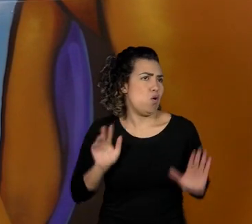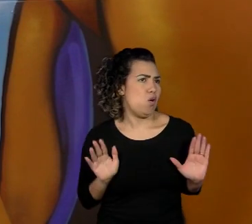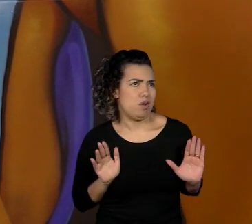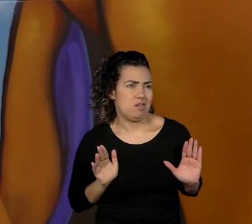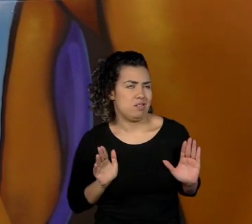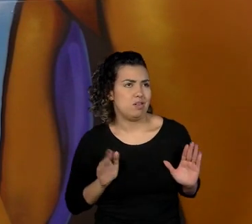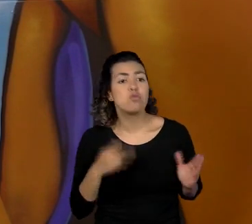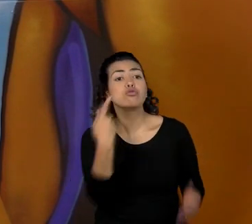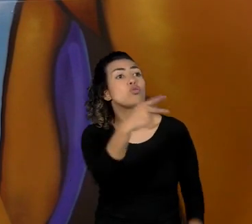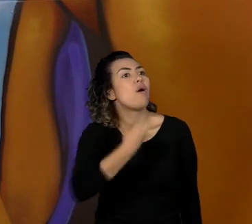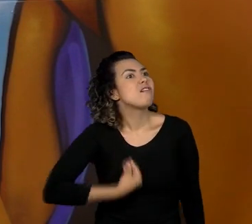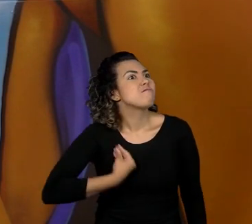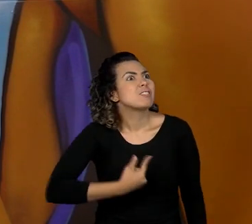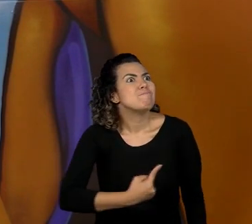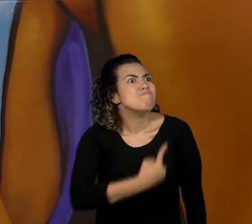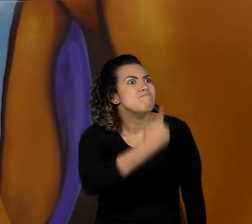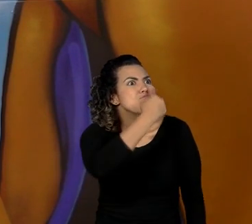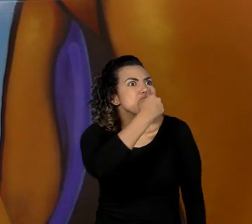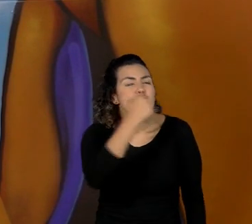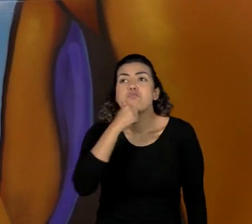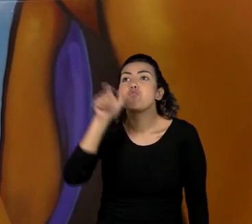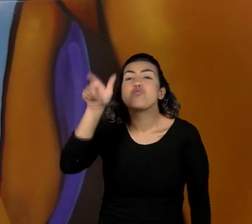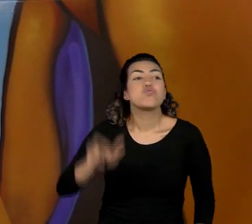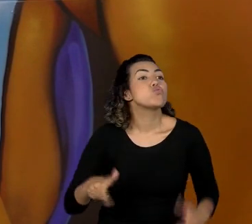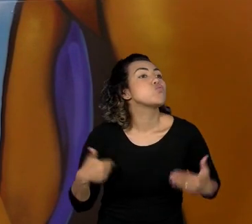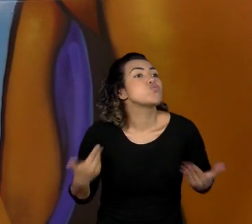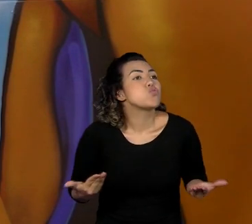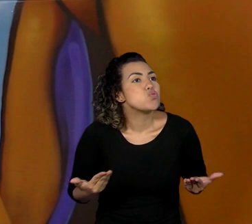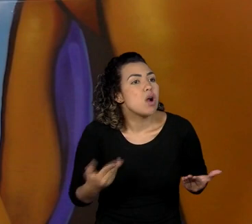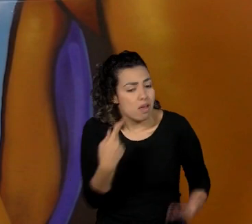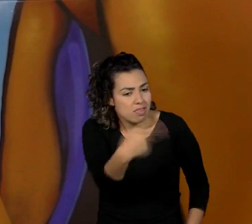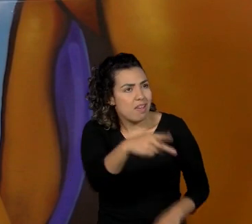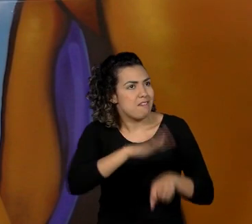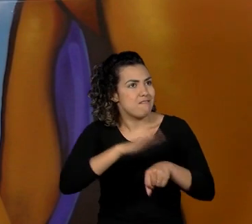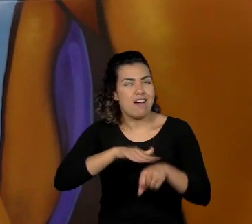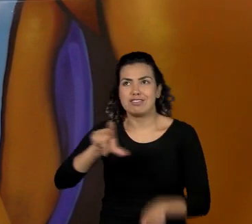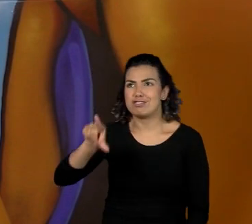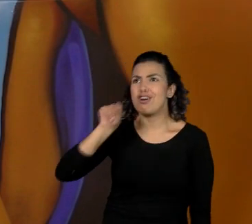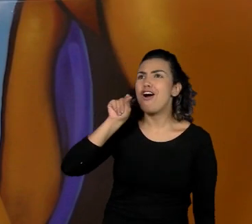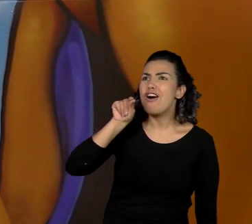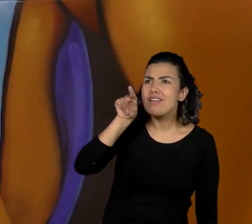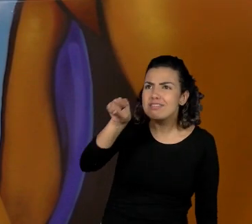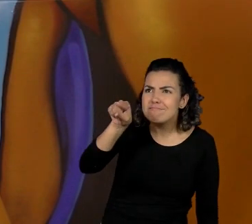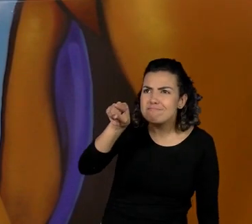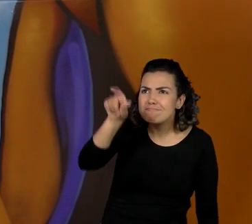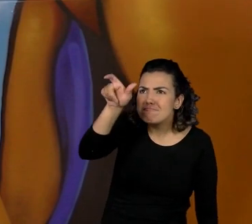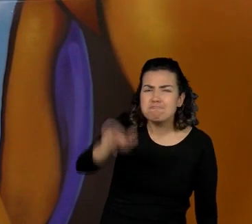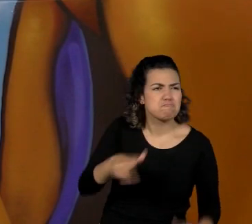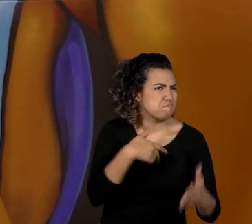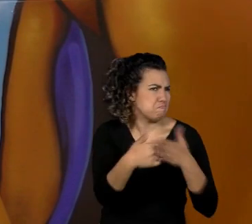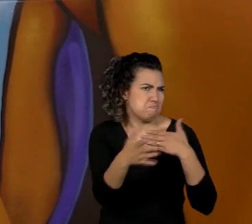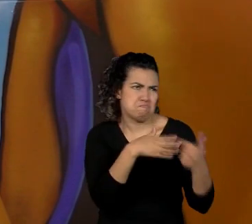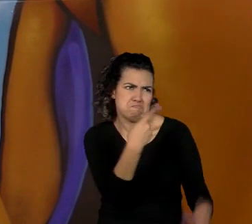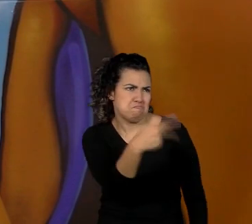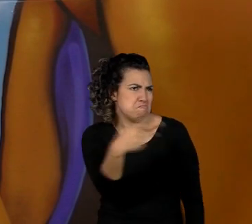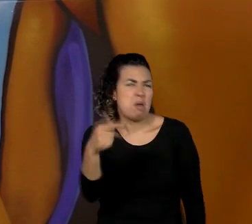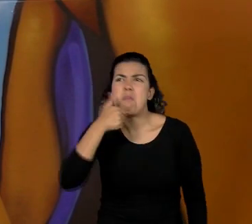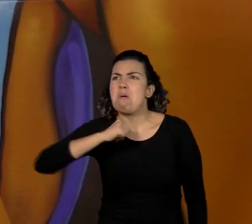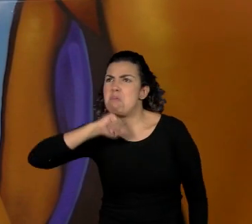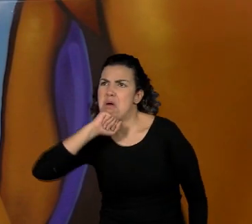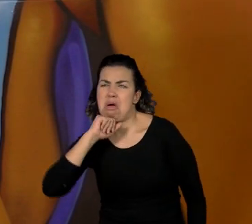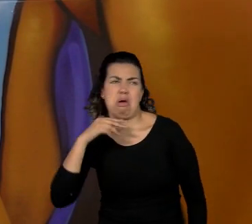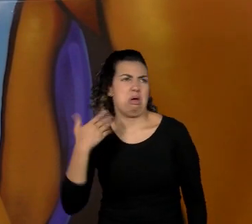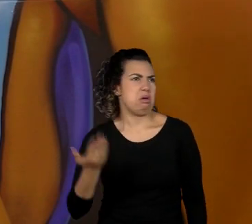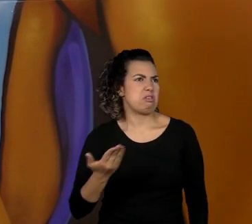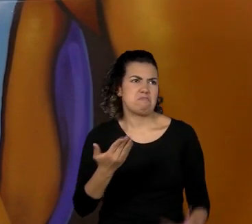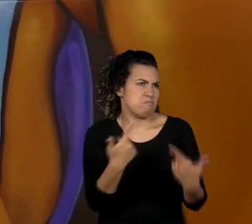as mulheres das vidas deles, né? Então, eles tiveram liberdade para escolher qualquer pessoa, não precisava ser mãe,